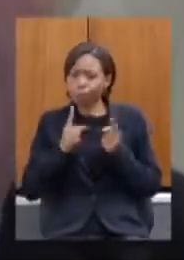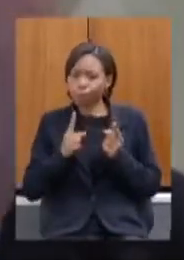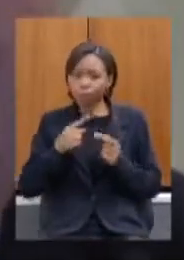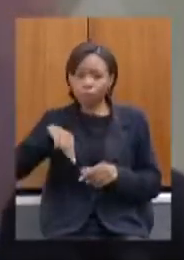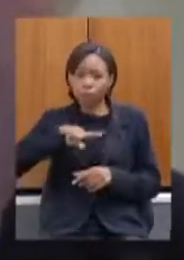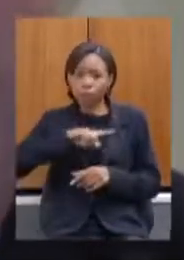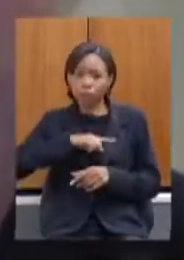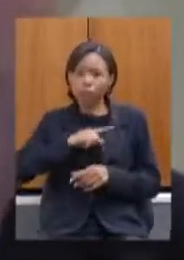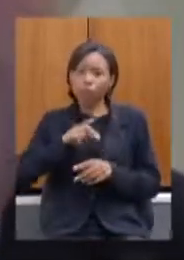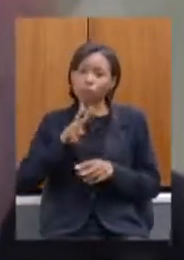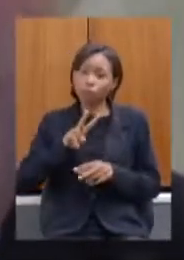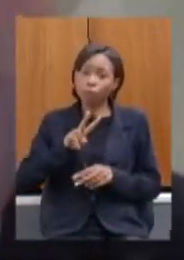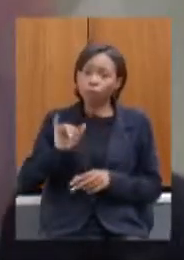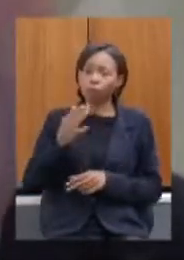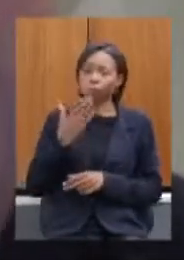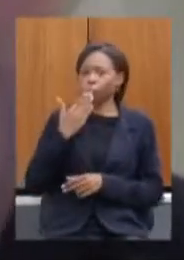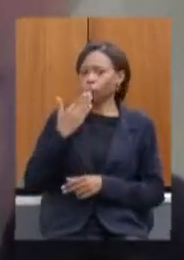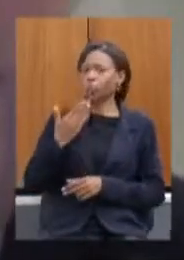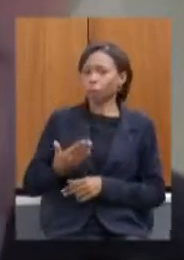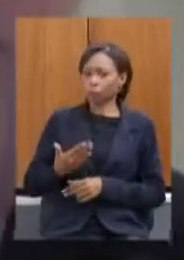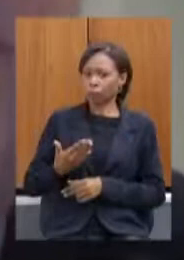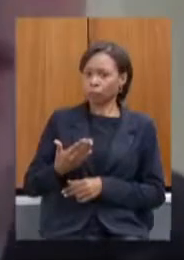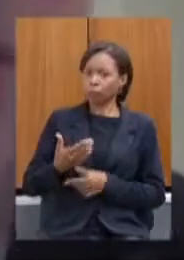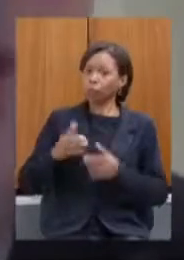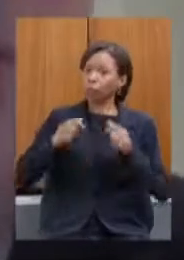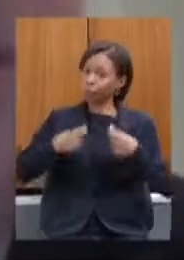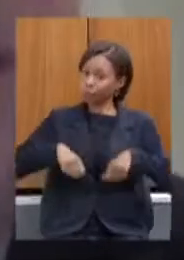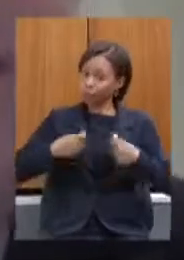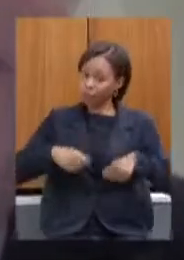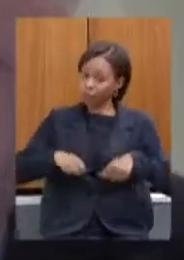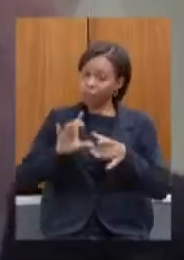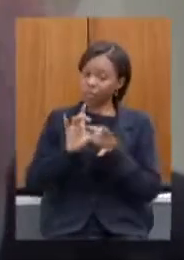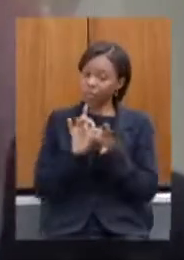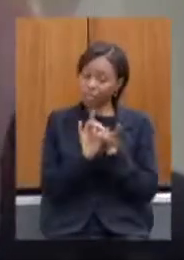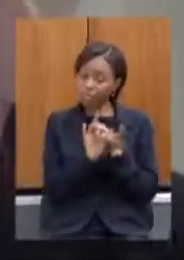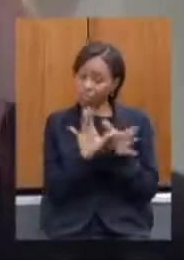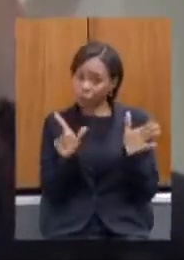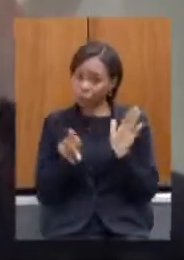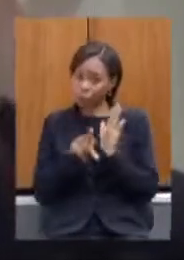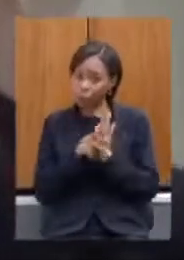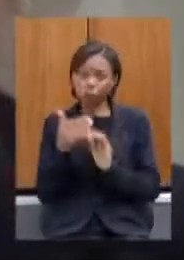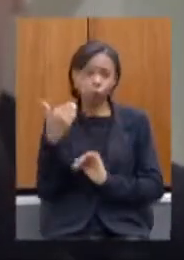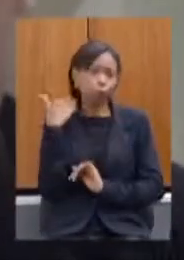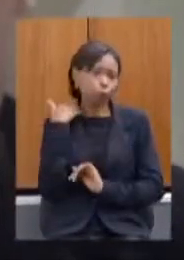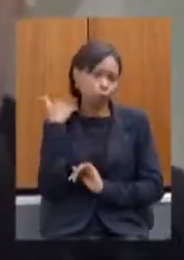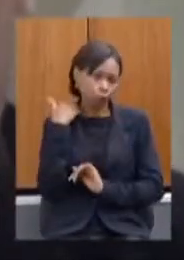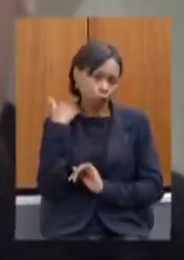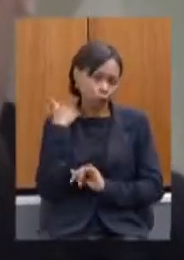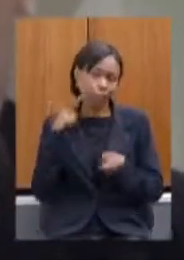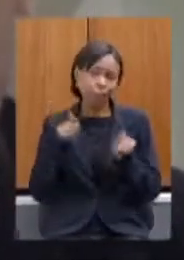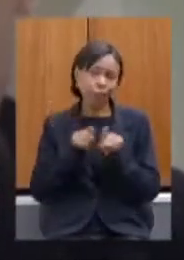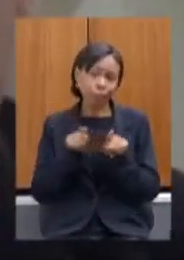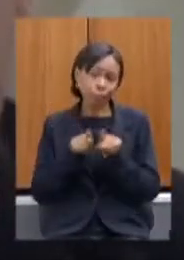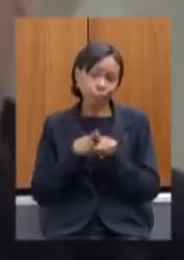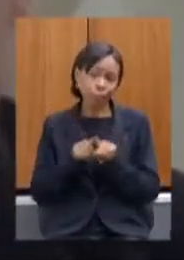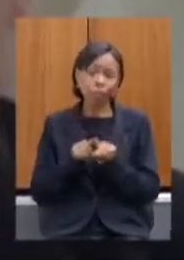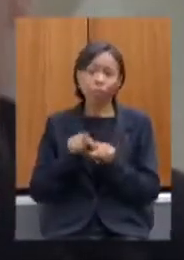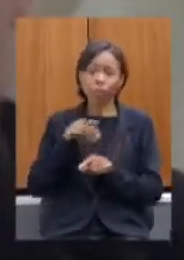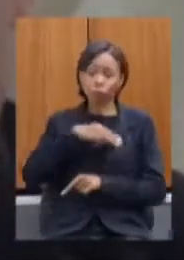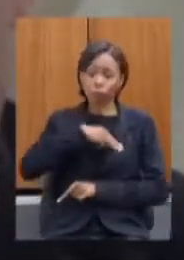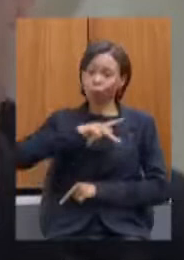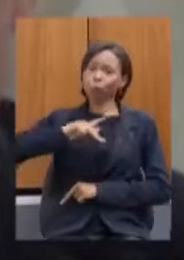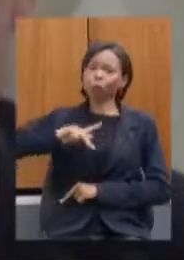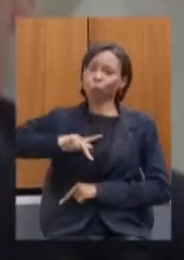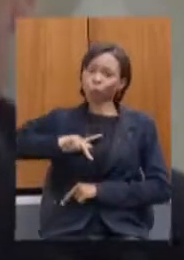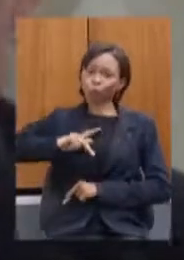estar pedindo isso mas vamos precisar da autorização do juiz e da concordância do Ministério Público